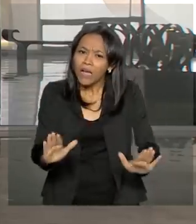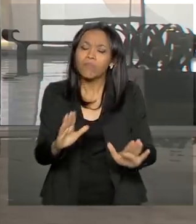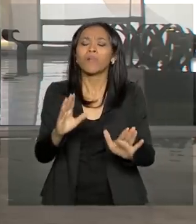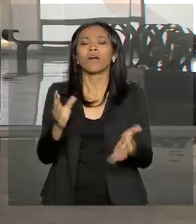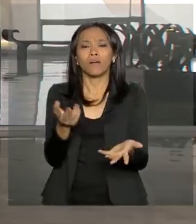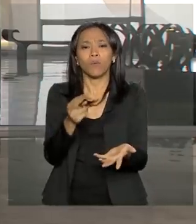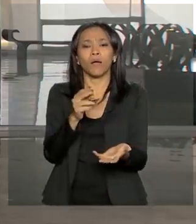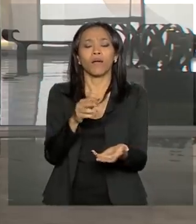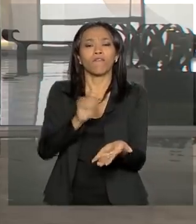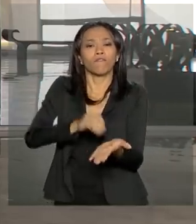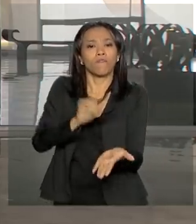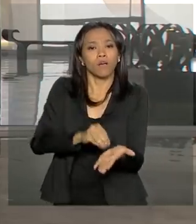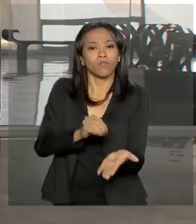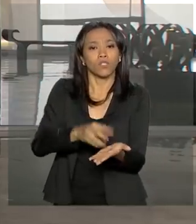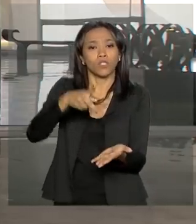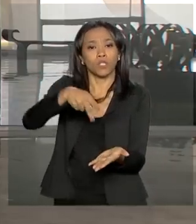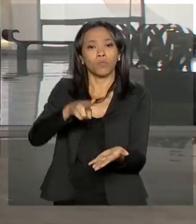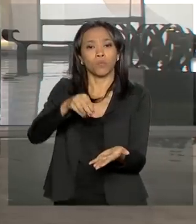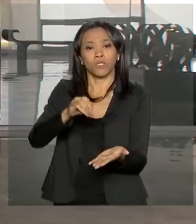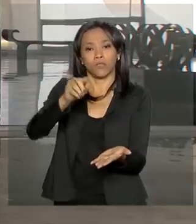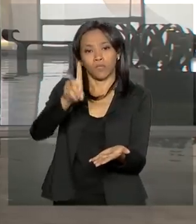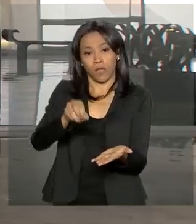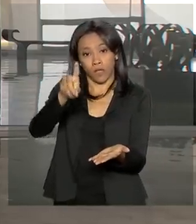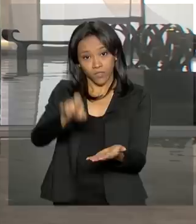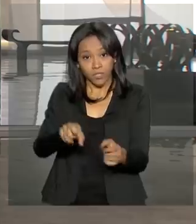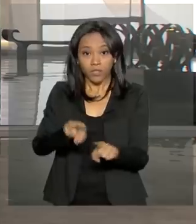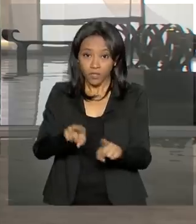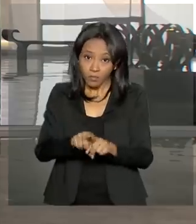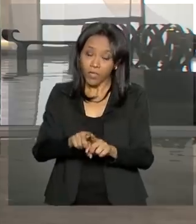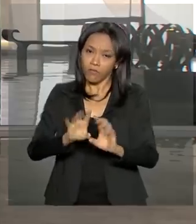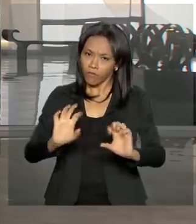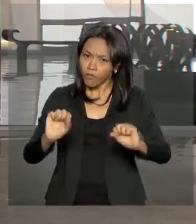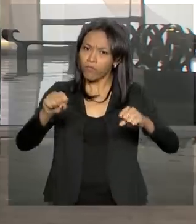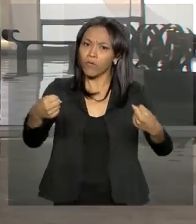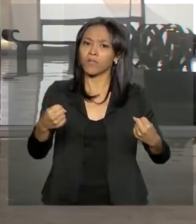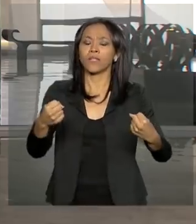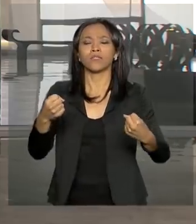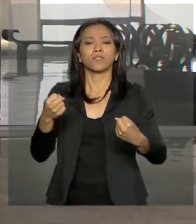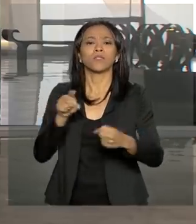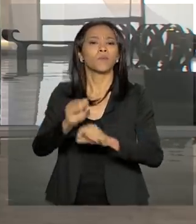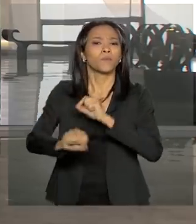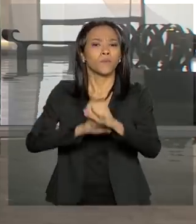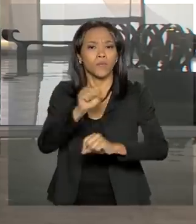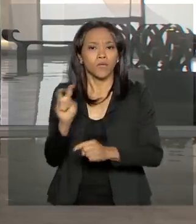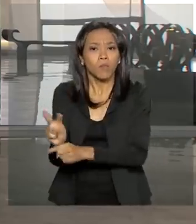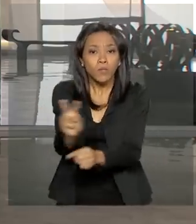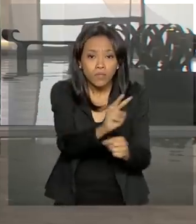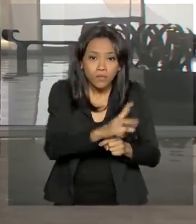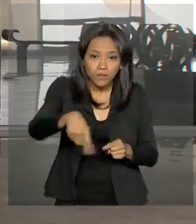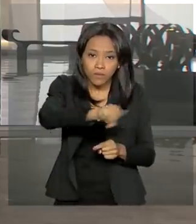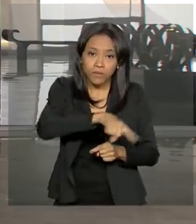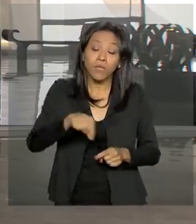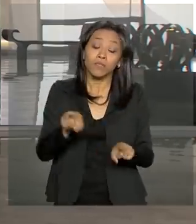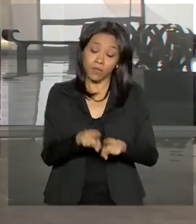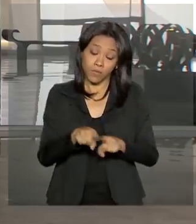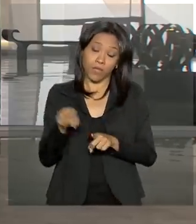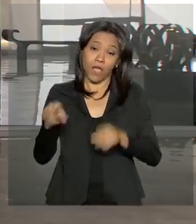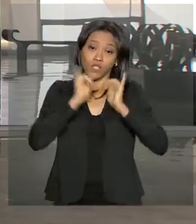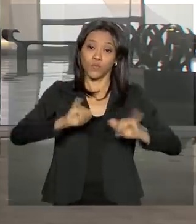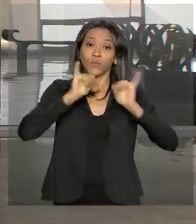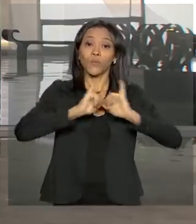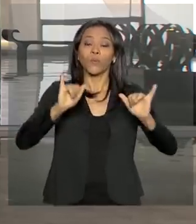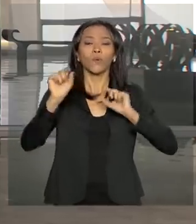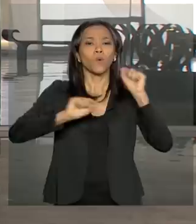além de fortalecer toda a rede de proteção às vítimas. A ministra também anunciou uma campanha que pretende